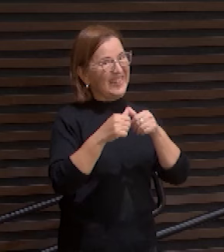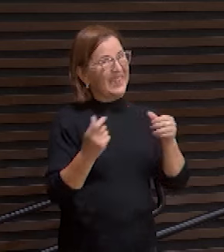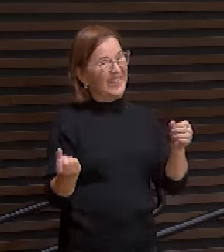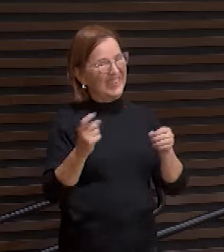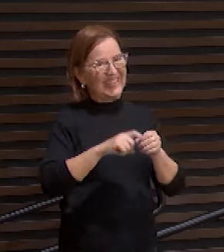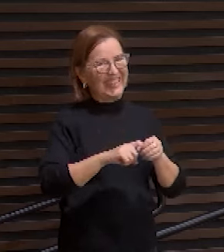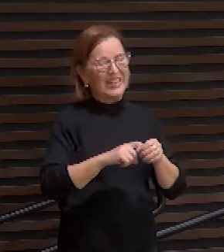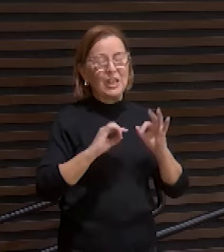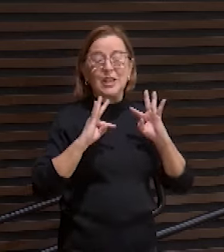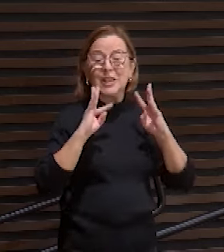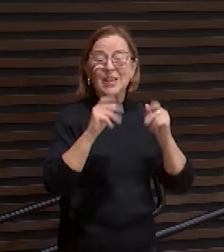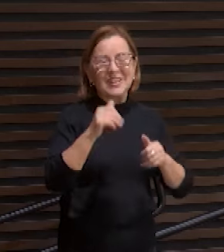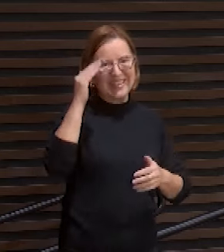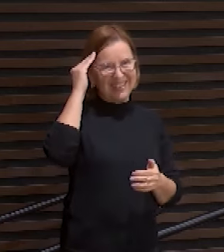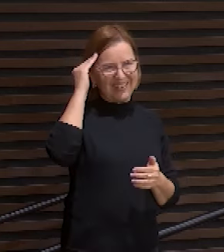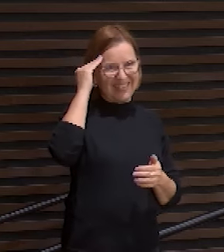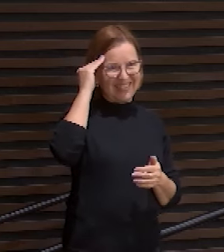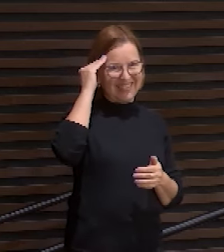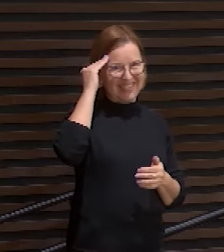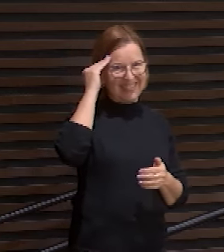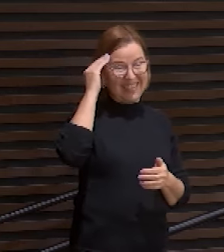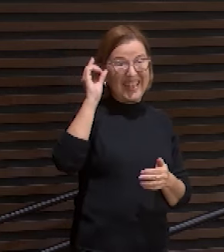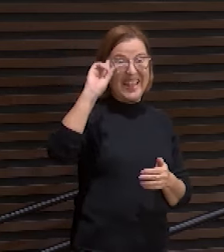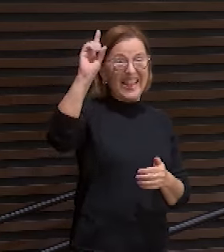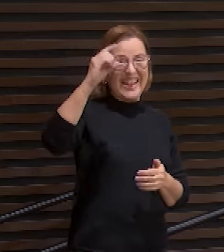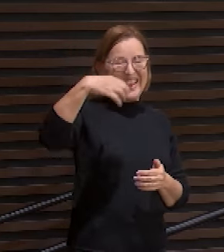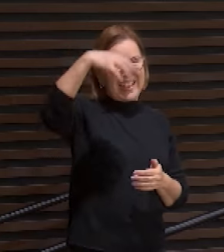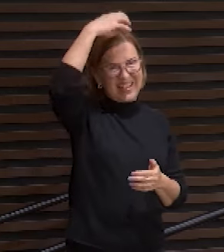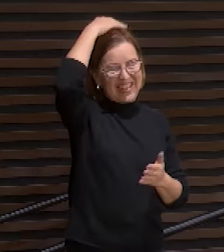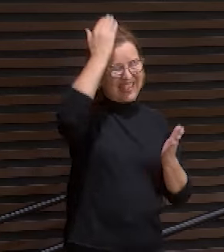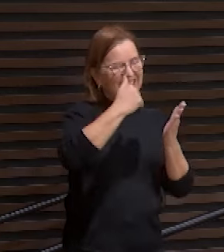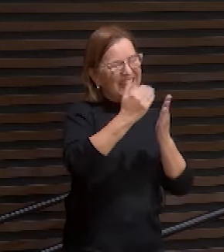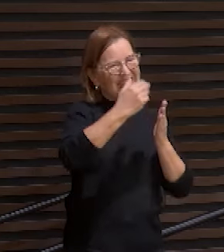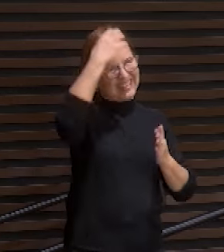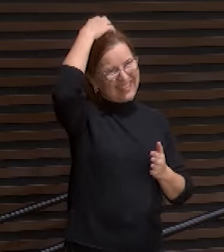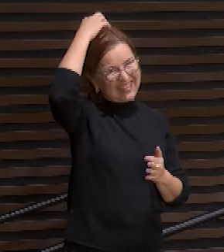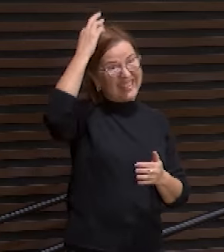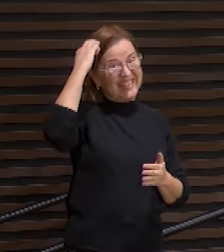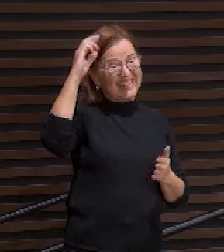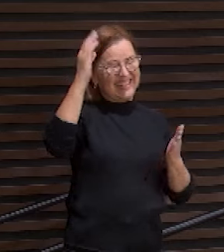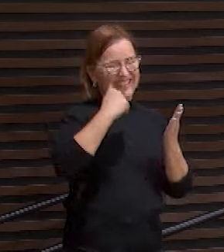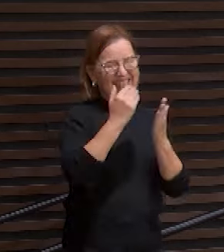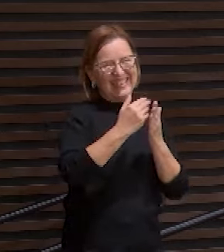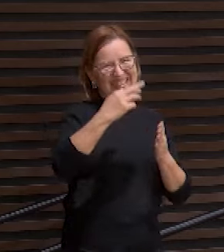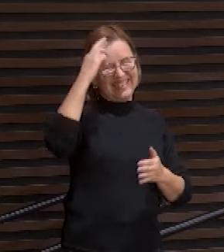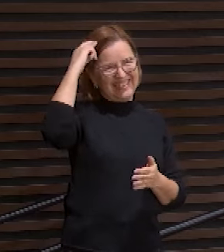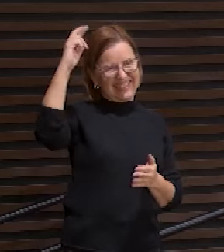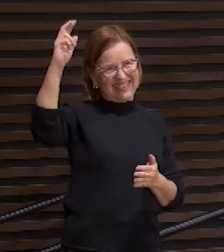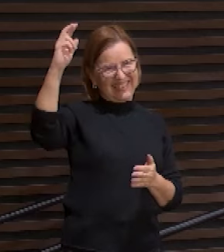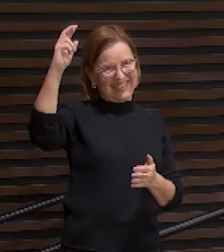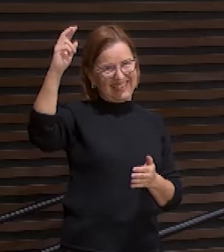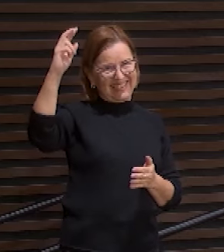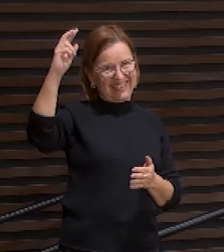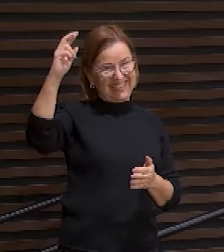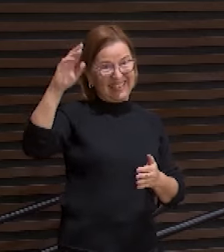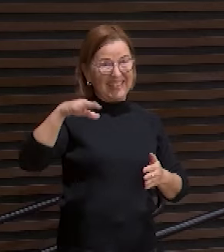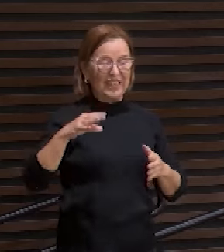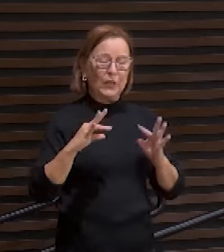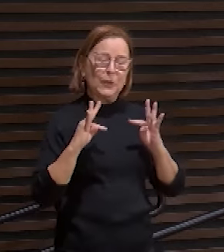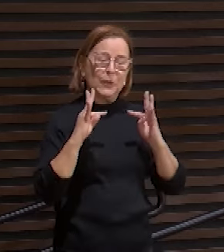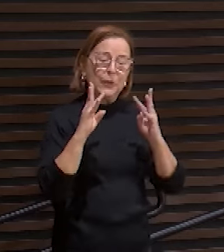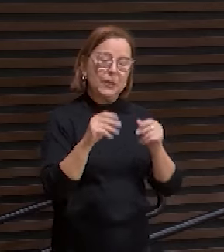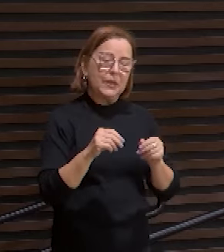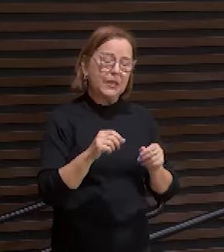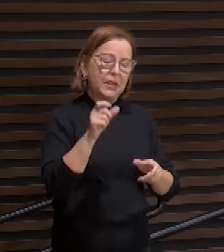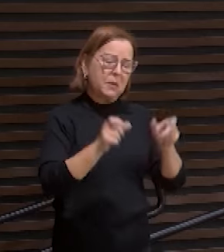todos saberão que ele é o rei dos reis e o Senhor dos senhores. E, portanto, todos os